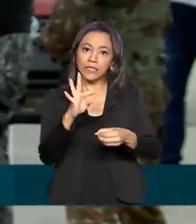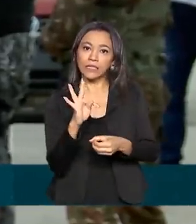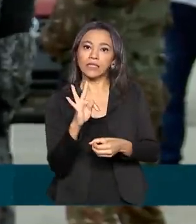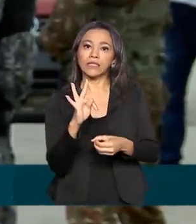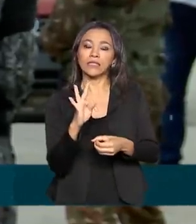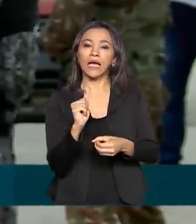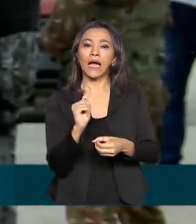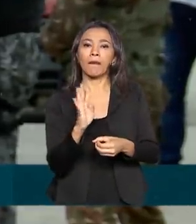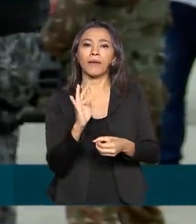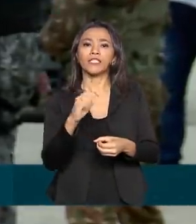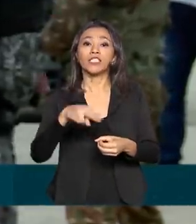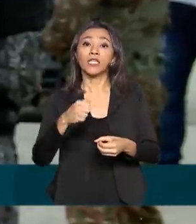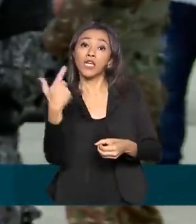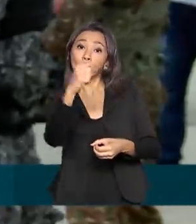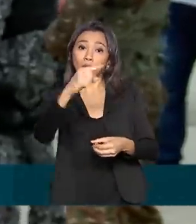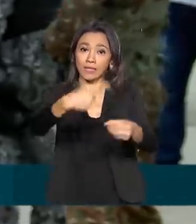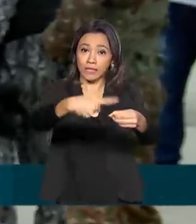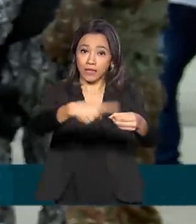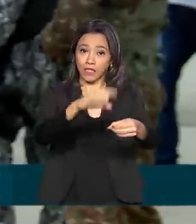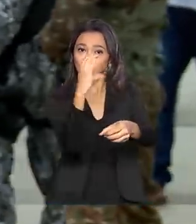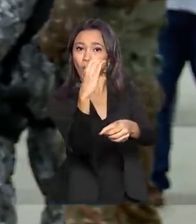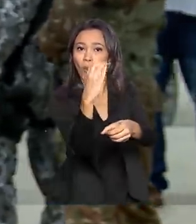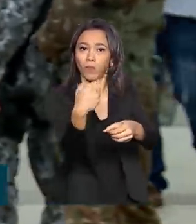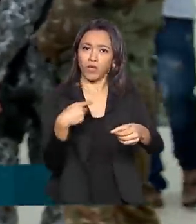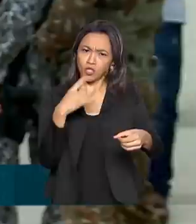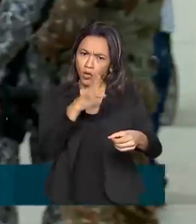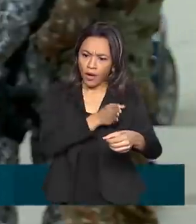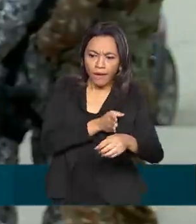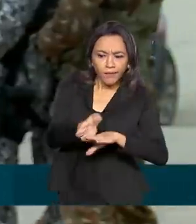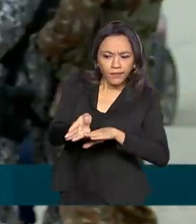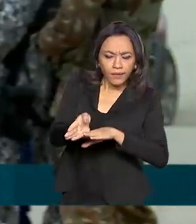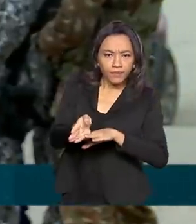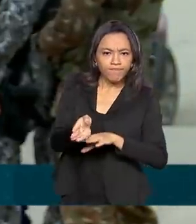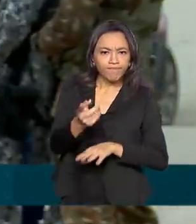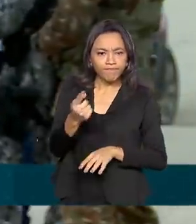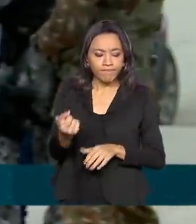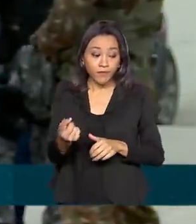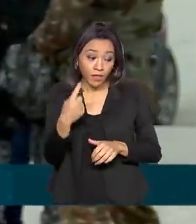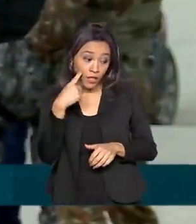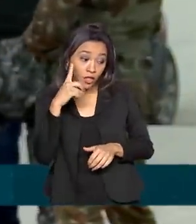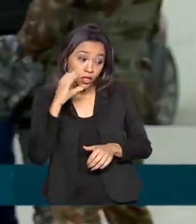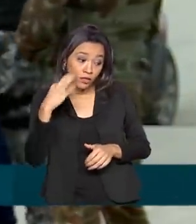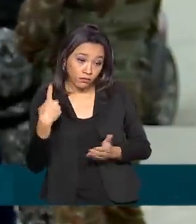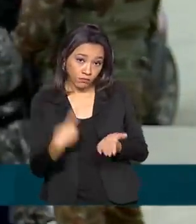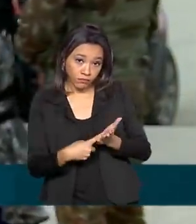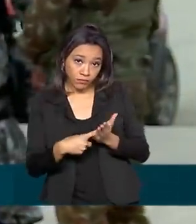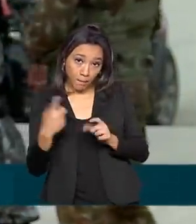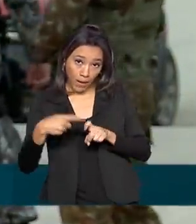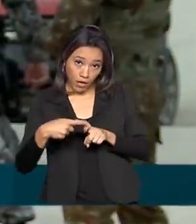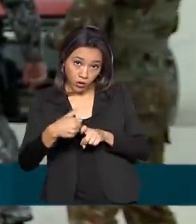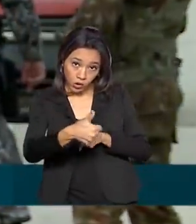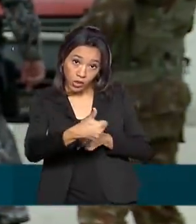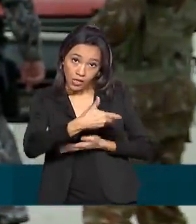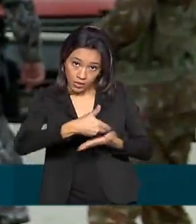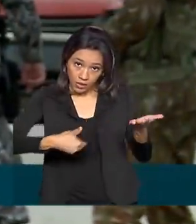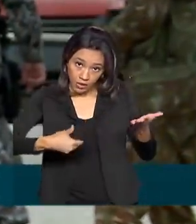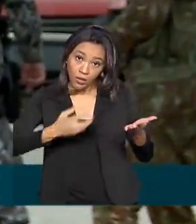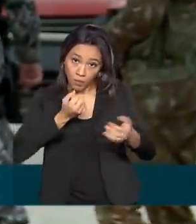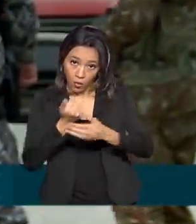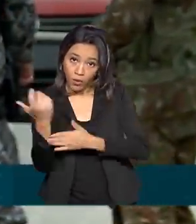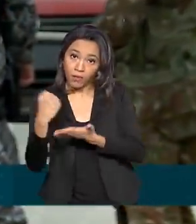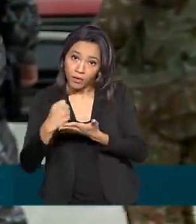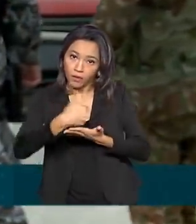colombiana Letícia. Por aqui, as pessoas só podem passar com consulta marcada no médico ou receita viada para comprar